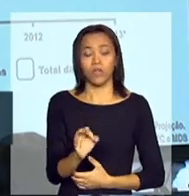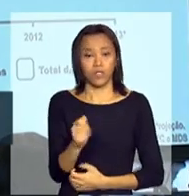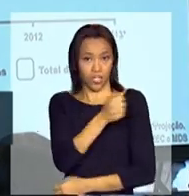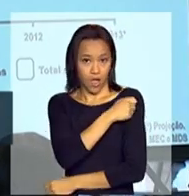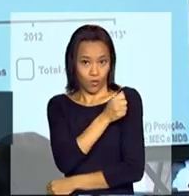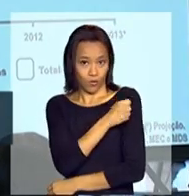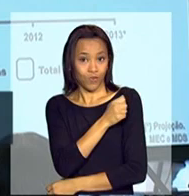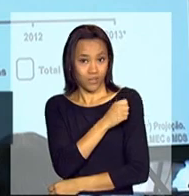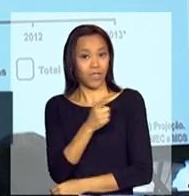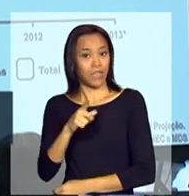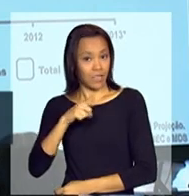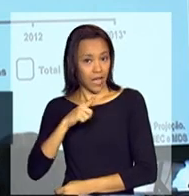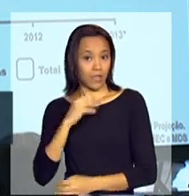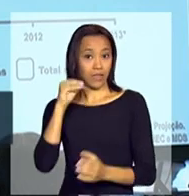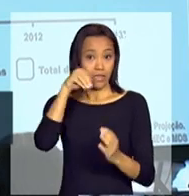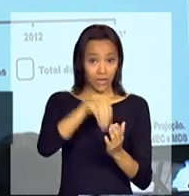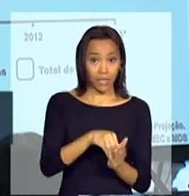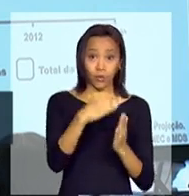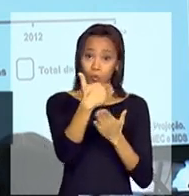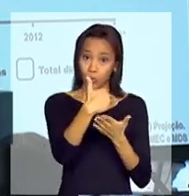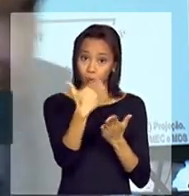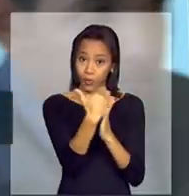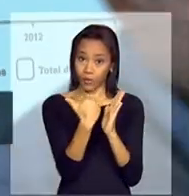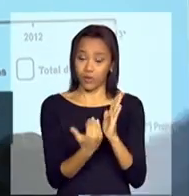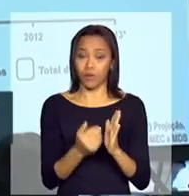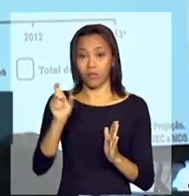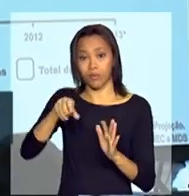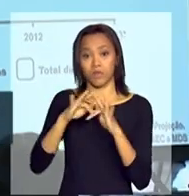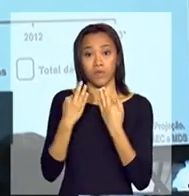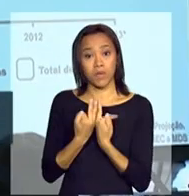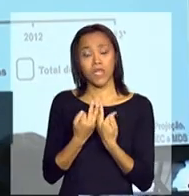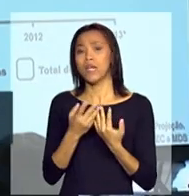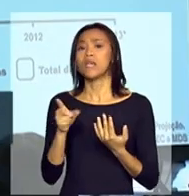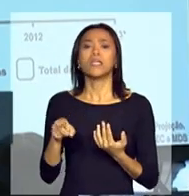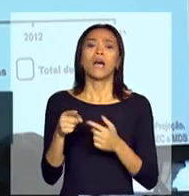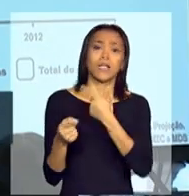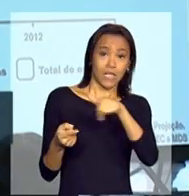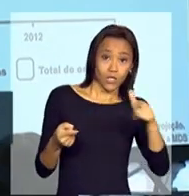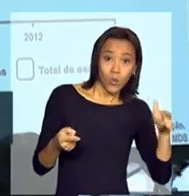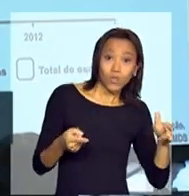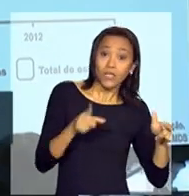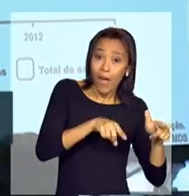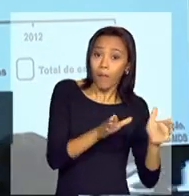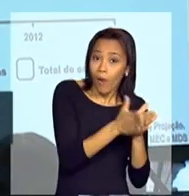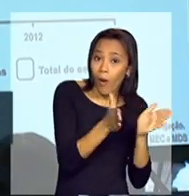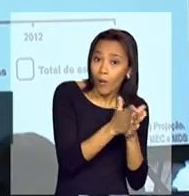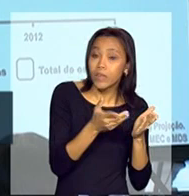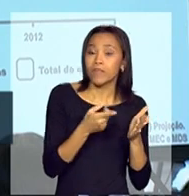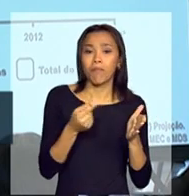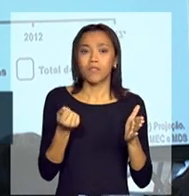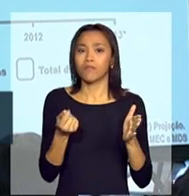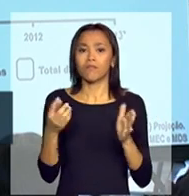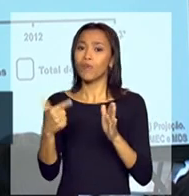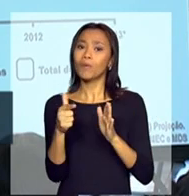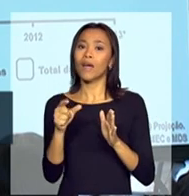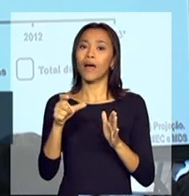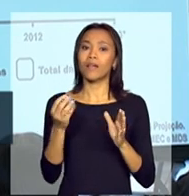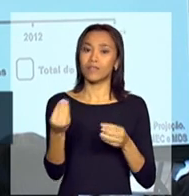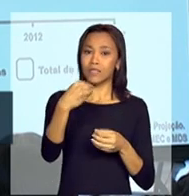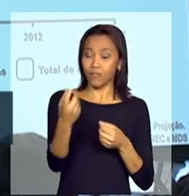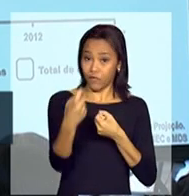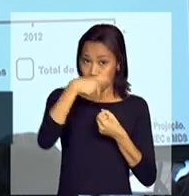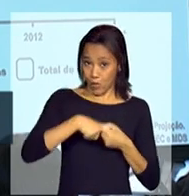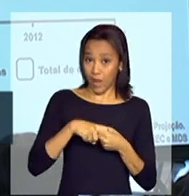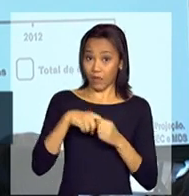alunos do Bolsa Família, é porque essa escola, provavelmente, as outras crianças não são do Bolsa Família, mas também são pobres, e, provavelmente, essa